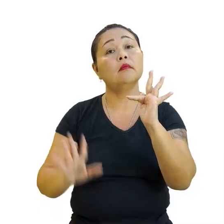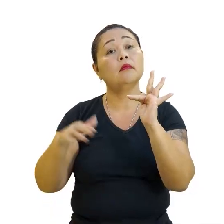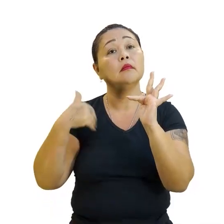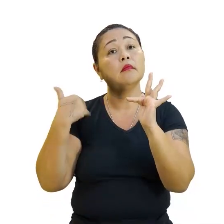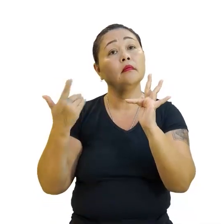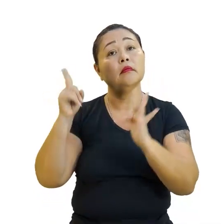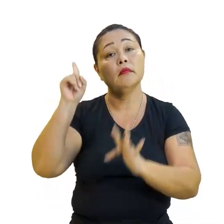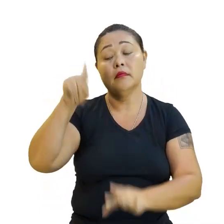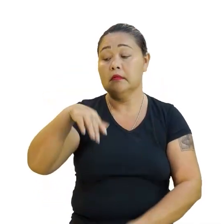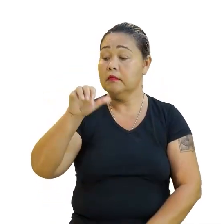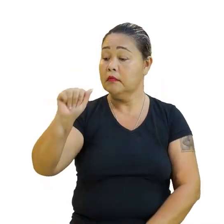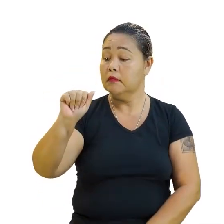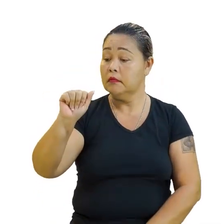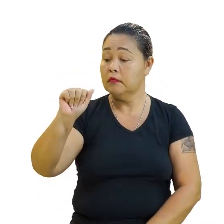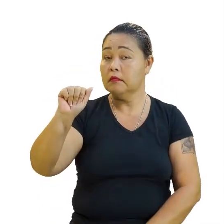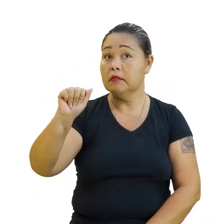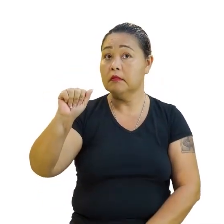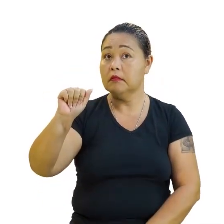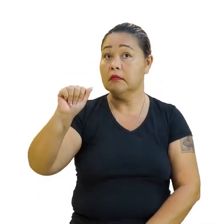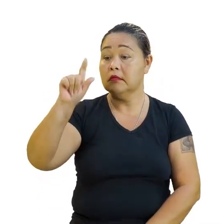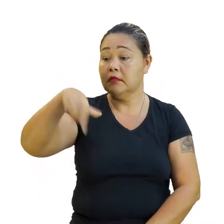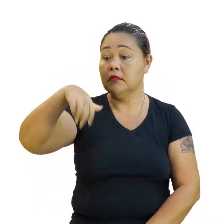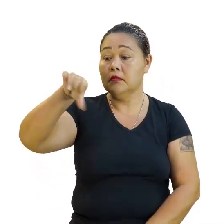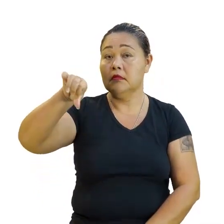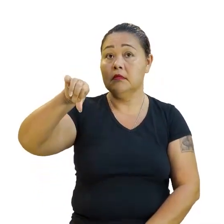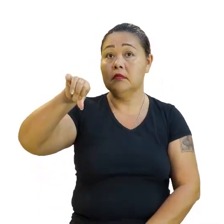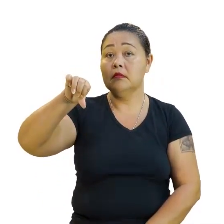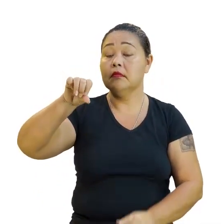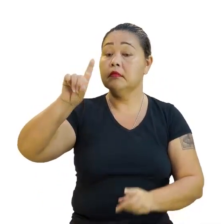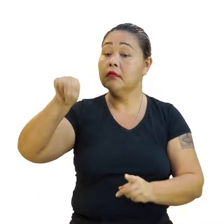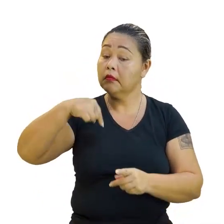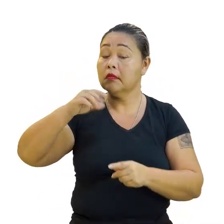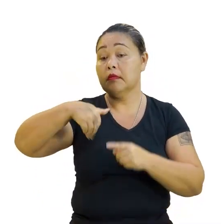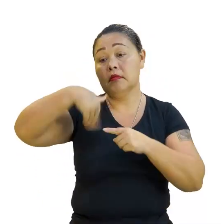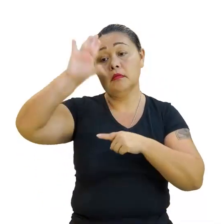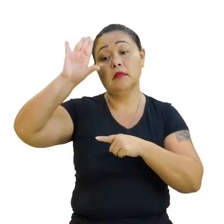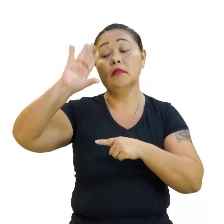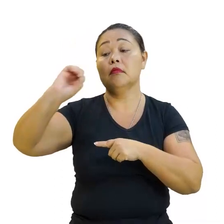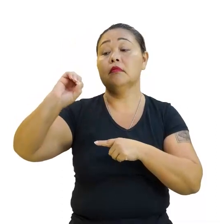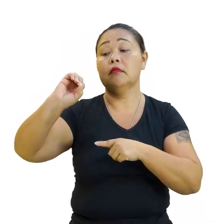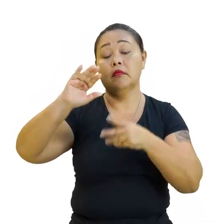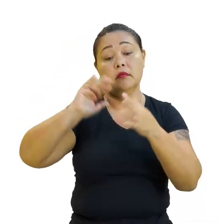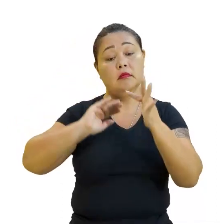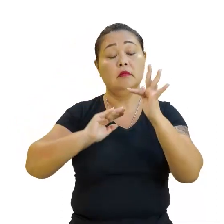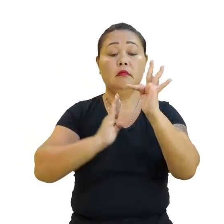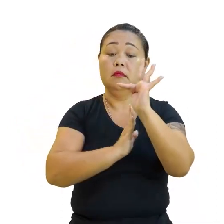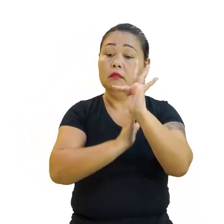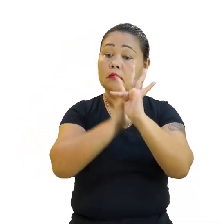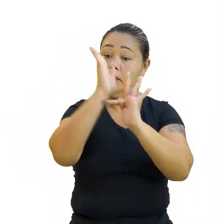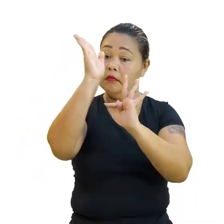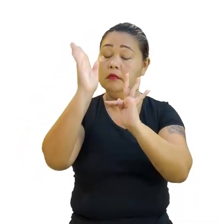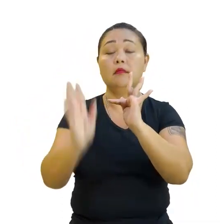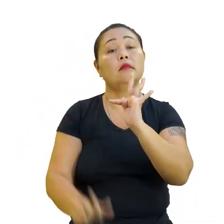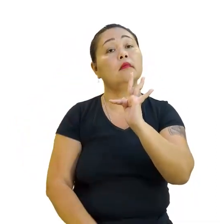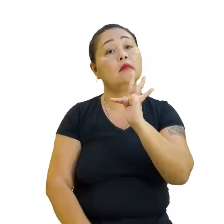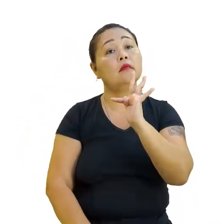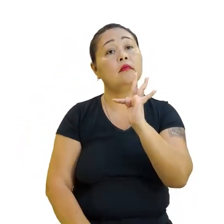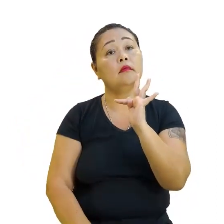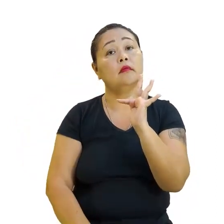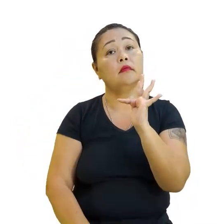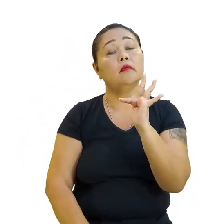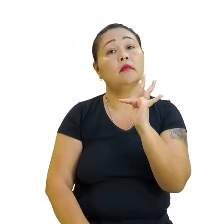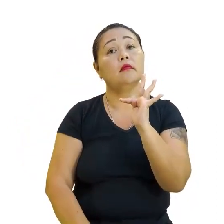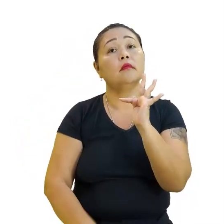a é 9. Maior que zero. Ele é maior que zero. Ela é crescente. Beleza. Beleza.